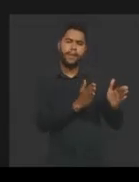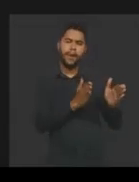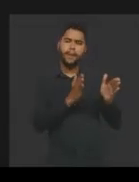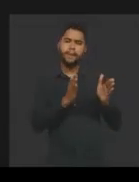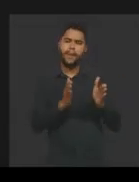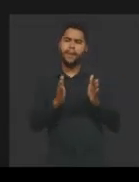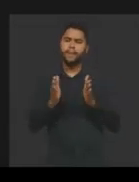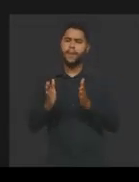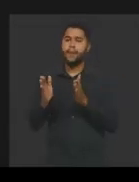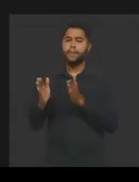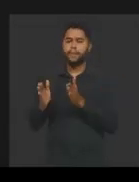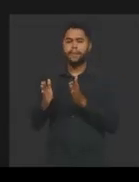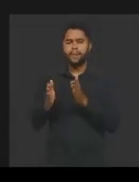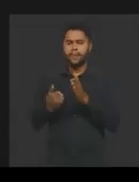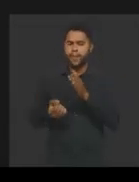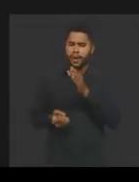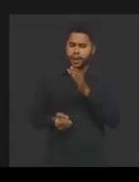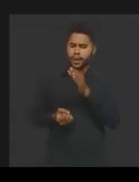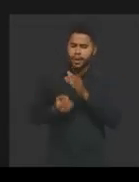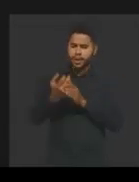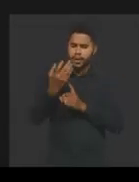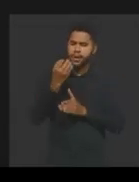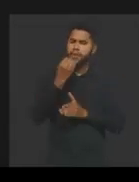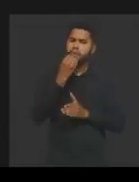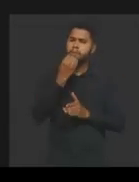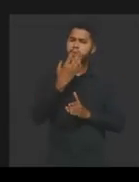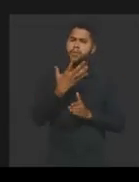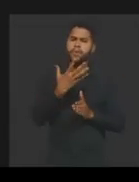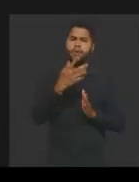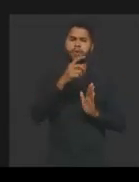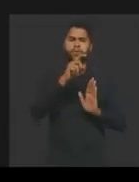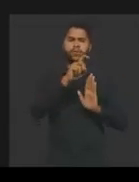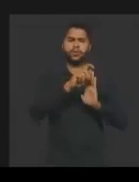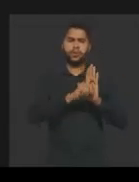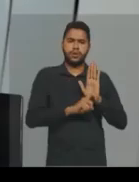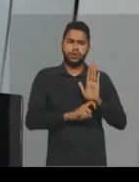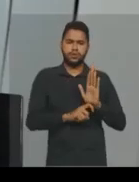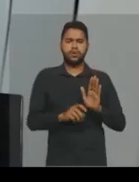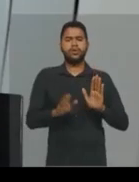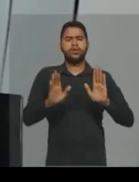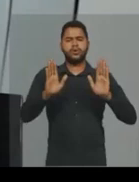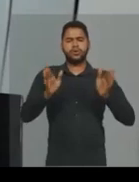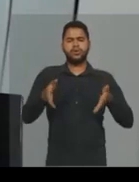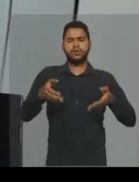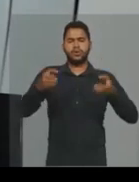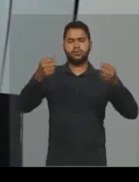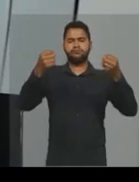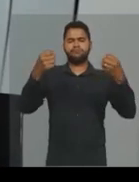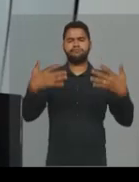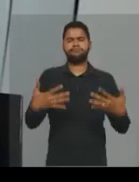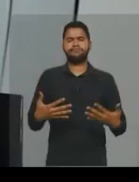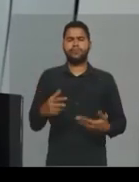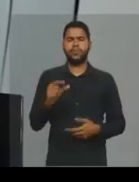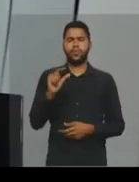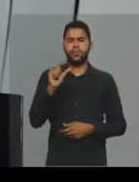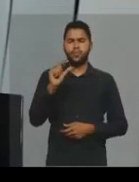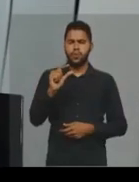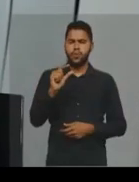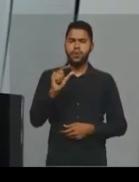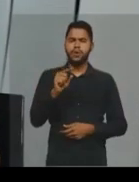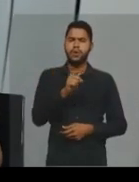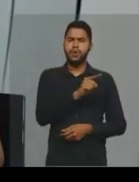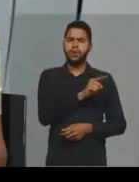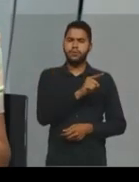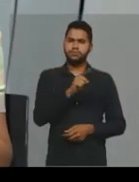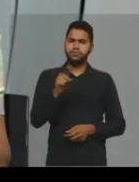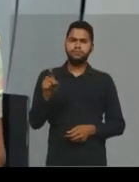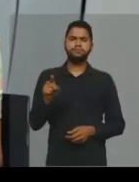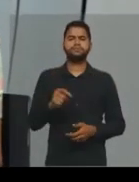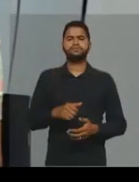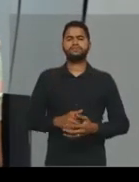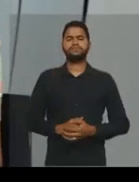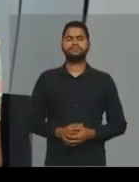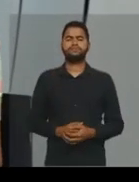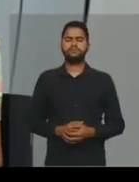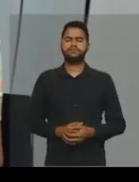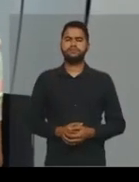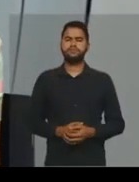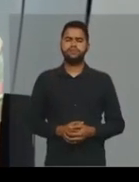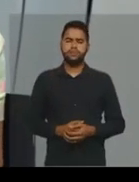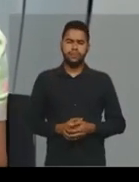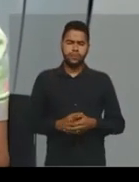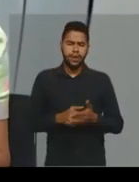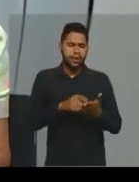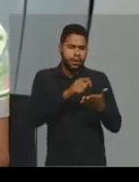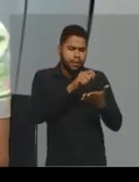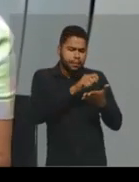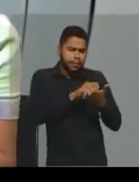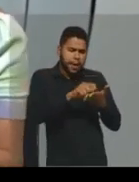construir um bom texto? Tá. Eu já até falei aqui um pouquinho, né, professora? Então, para você construir